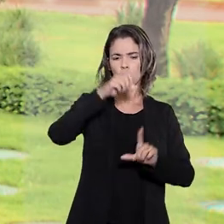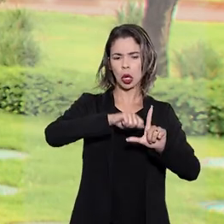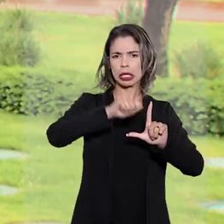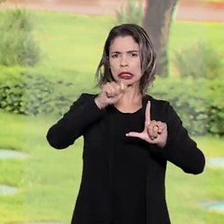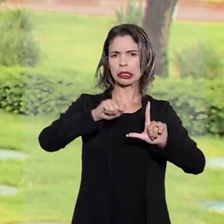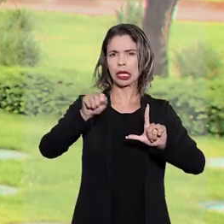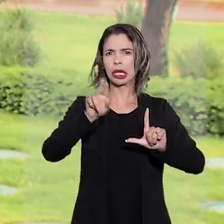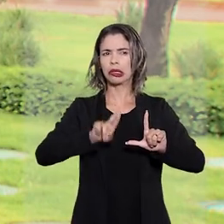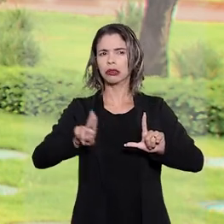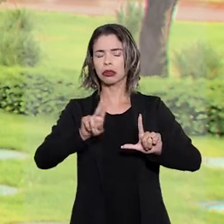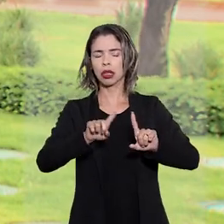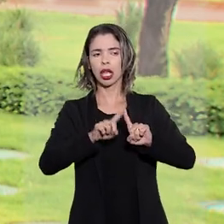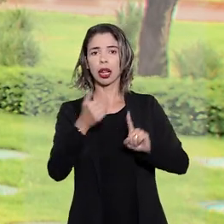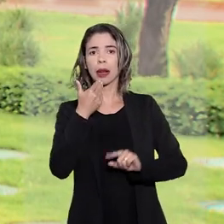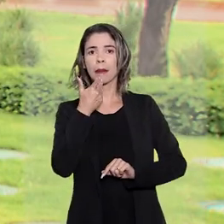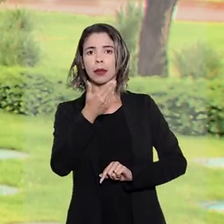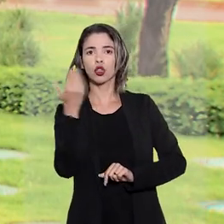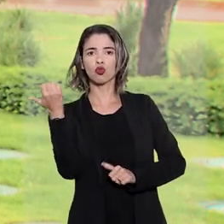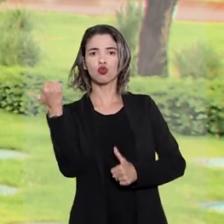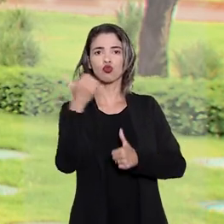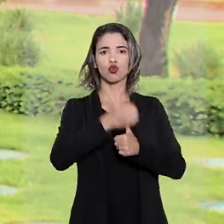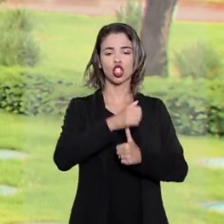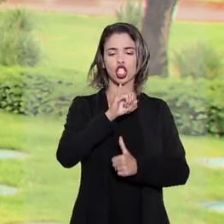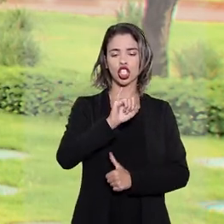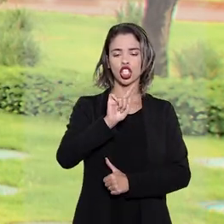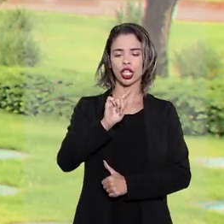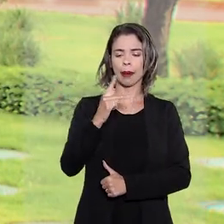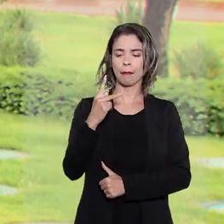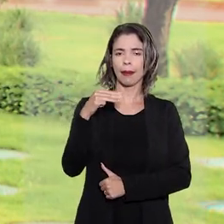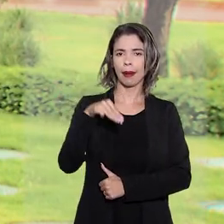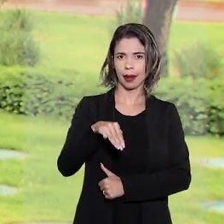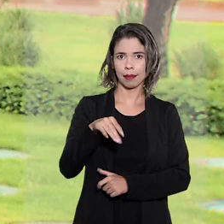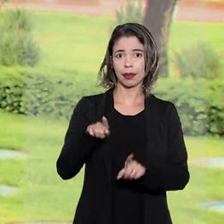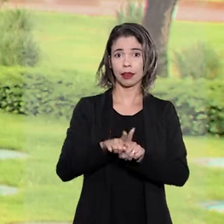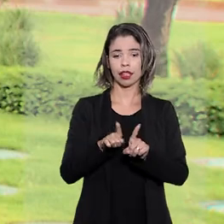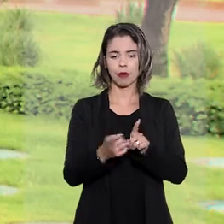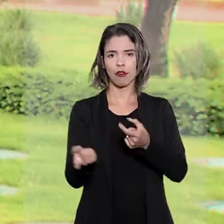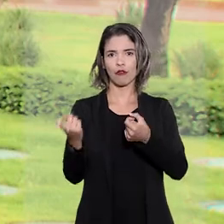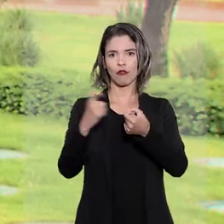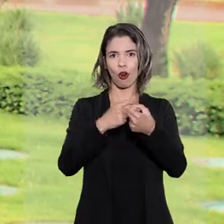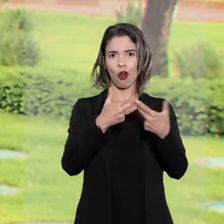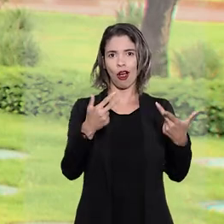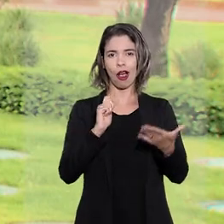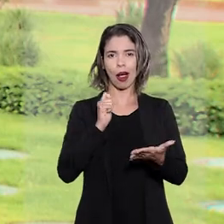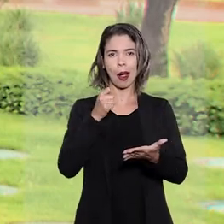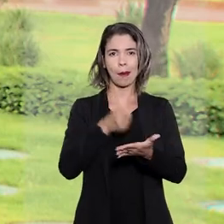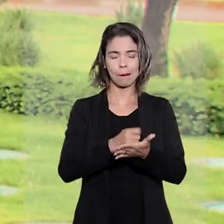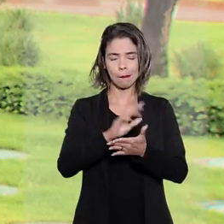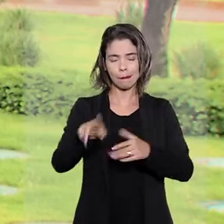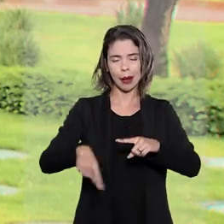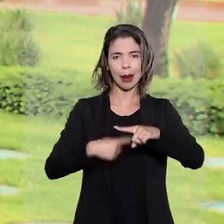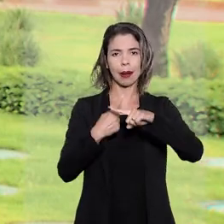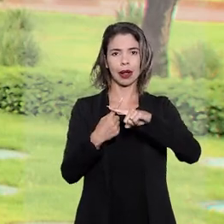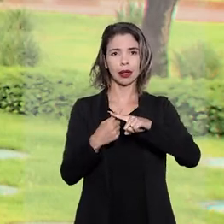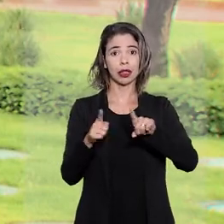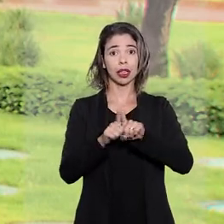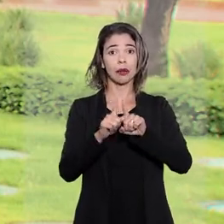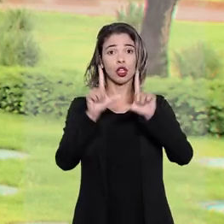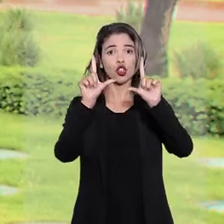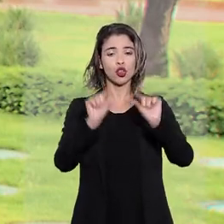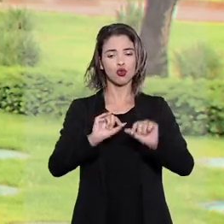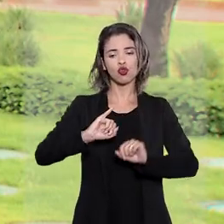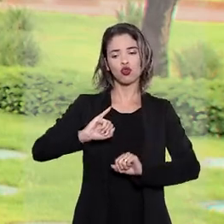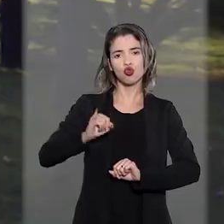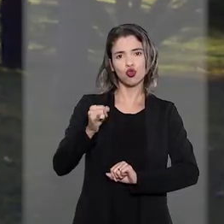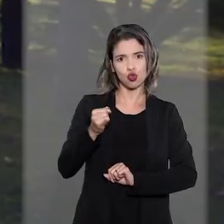a sentença determinou a substituição dela pelo IGPM, além da restituição dos valores. Também foram reduzidos os juros de mora e a